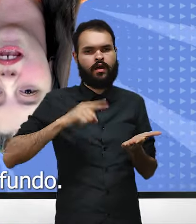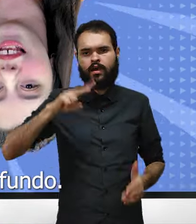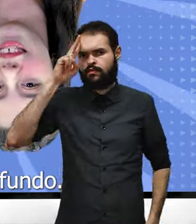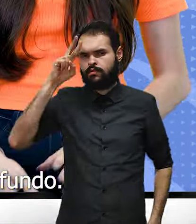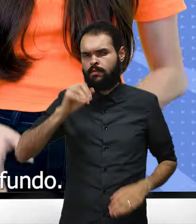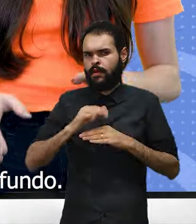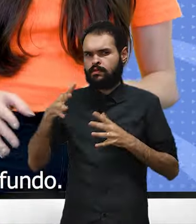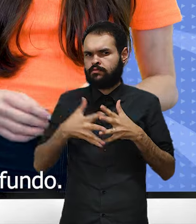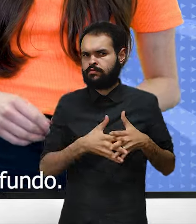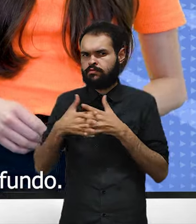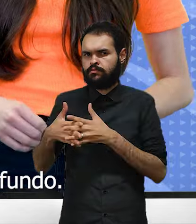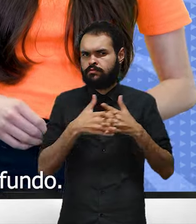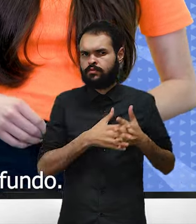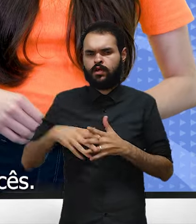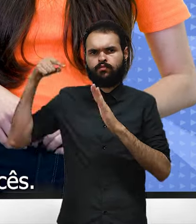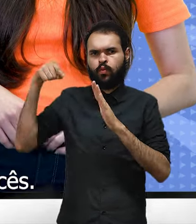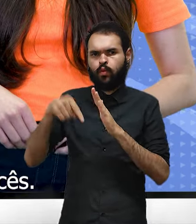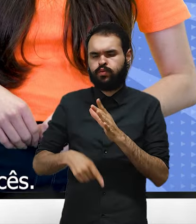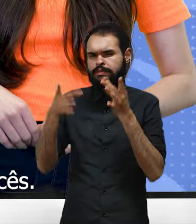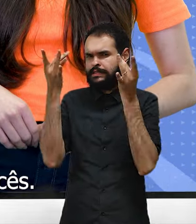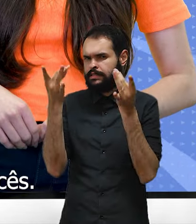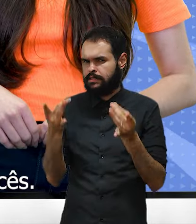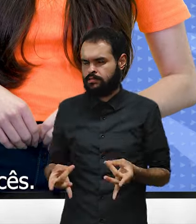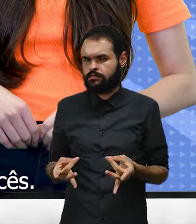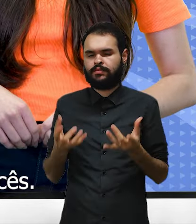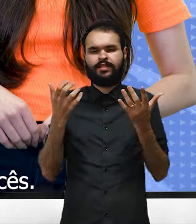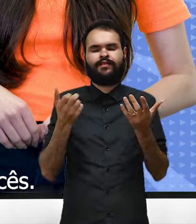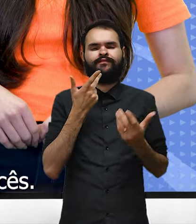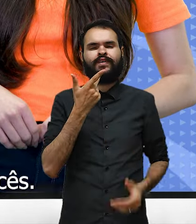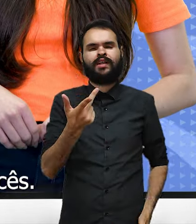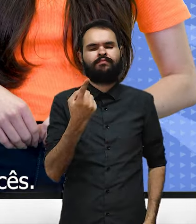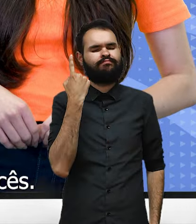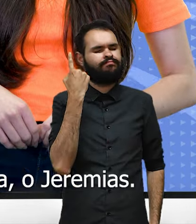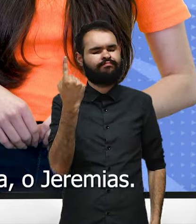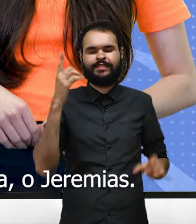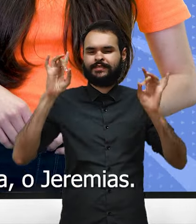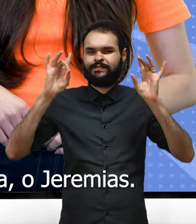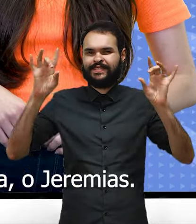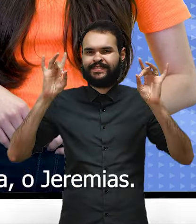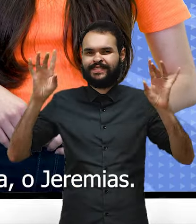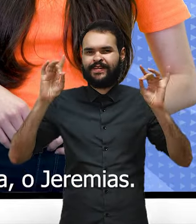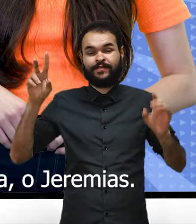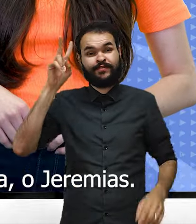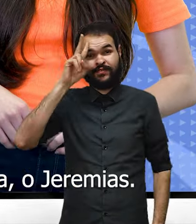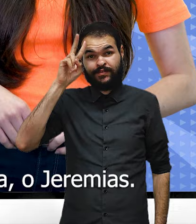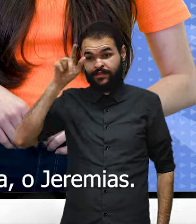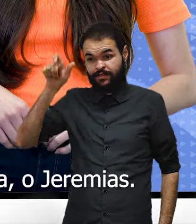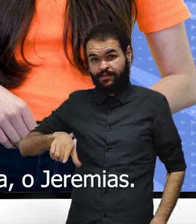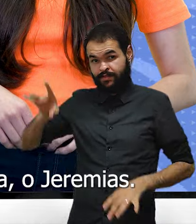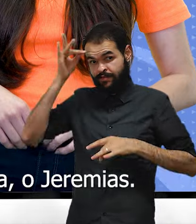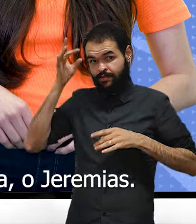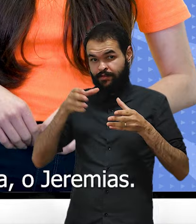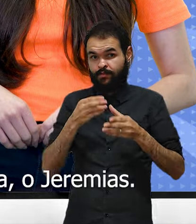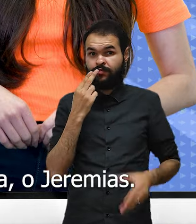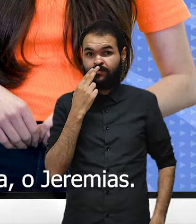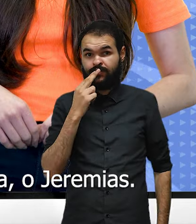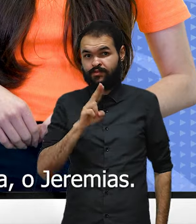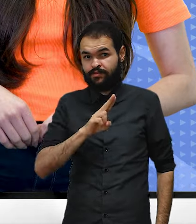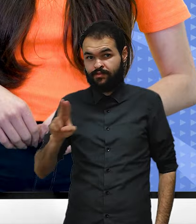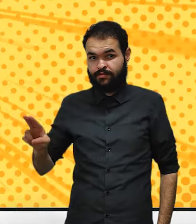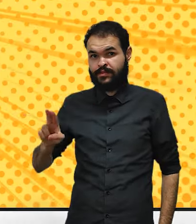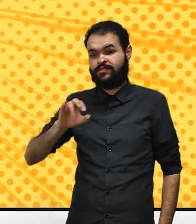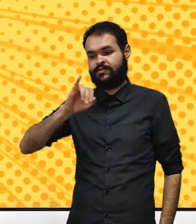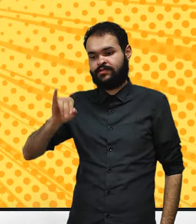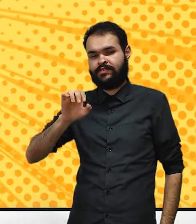mais complexa, de tema mais profundo. Querendo falar de uma bem especial pra vocês. É a história de um dos personagens da Turma da Mônica, o